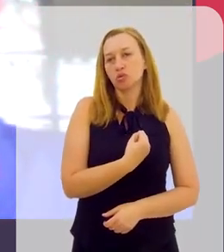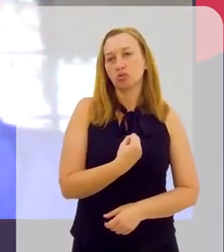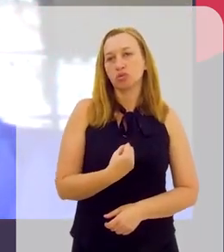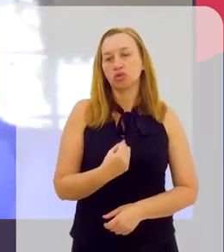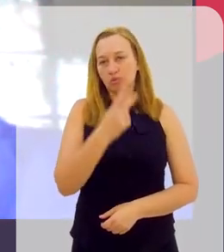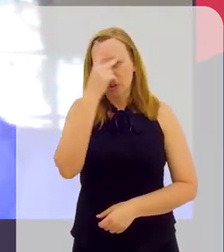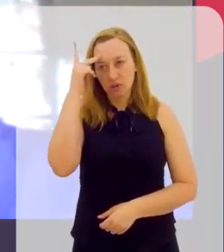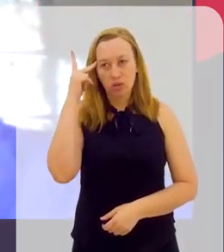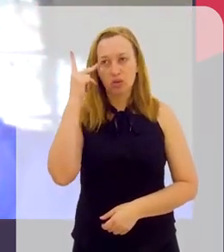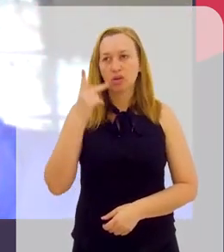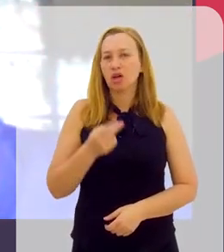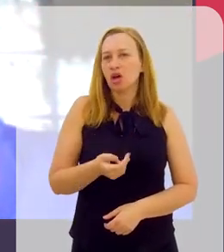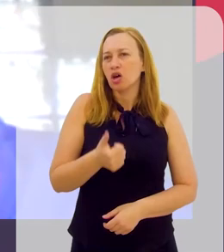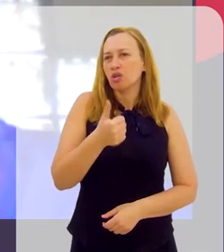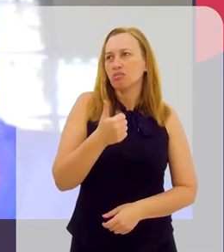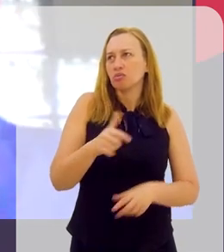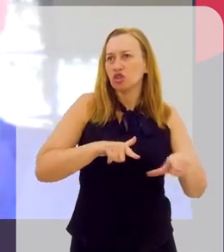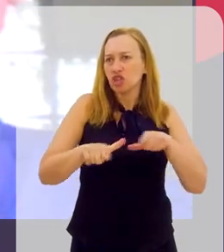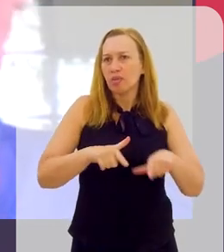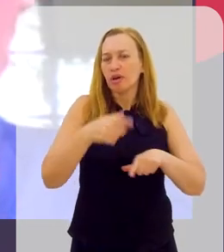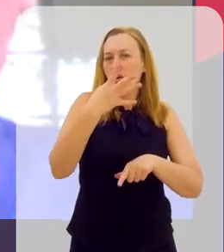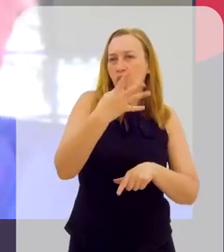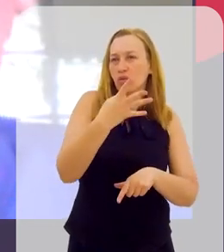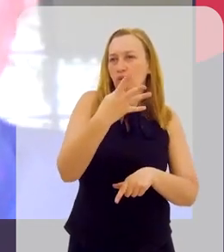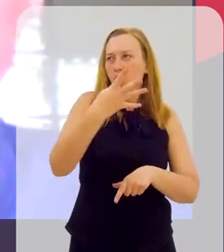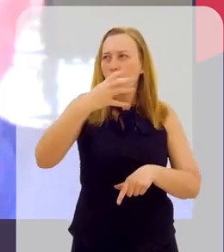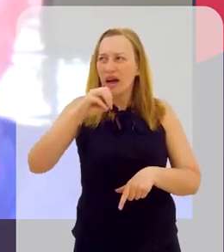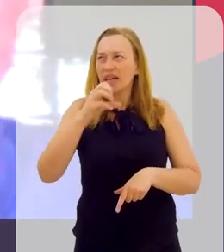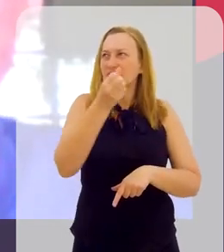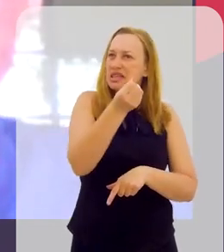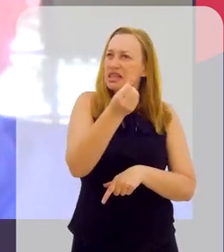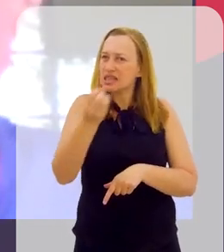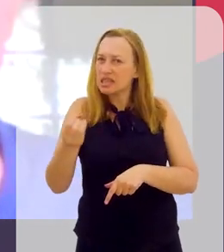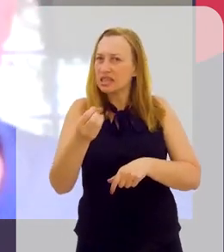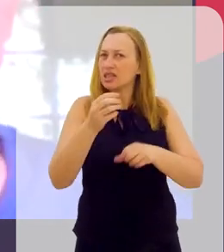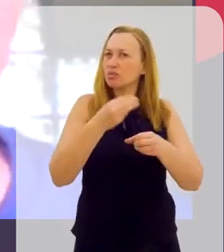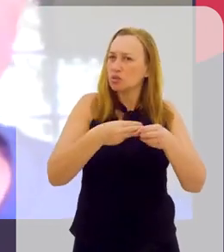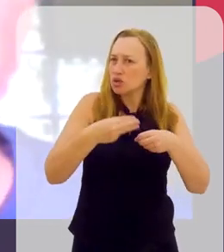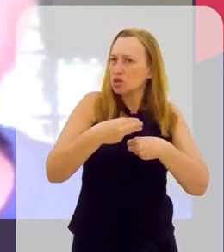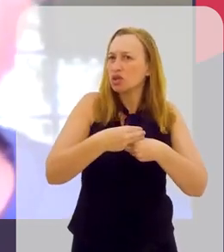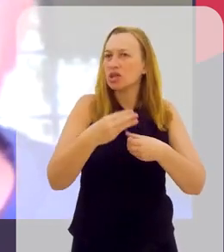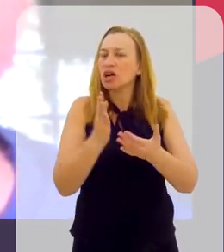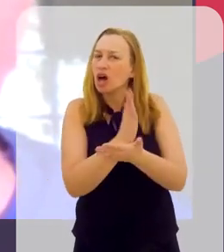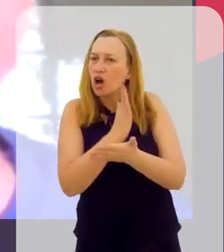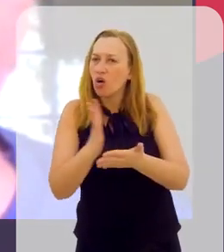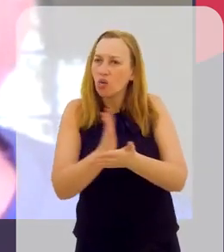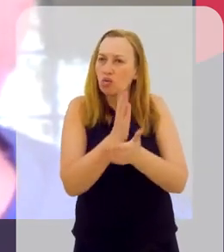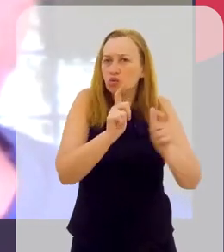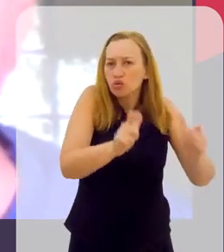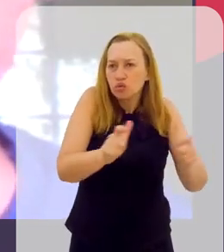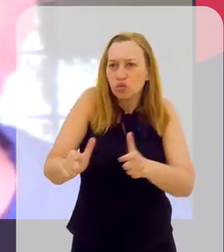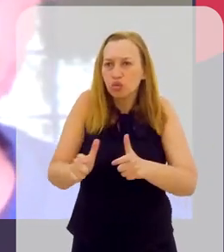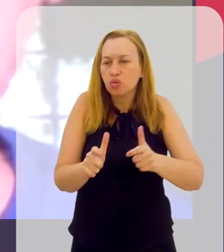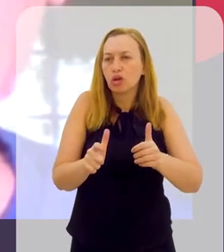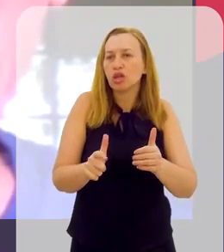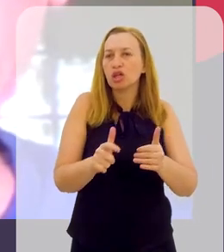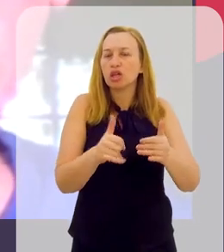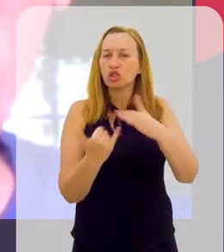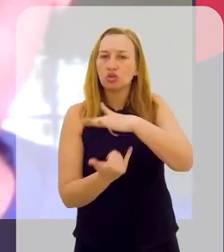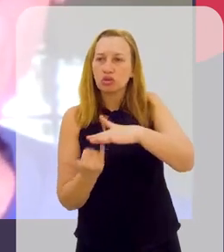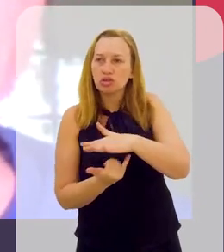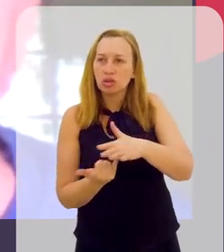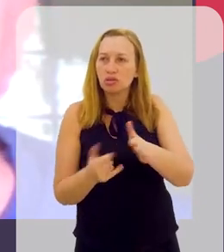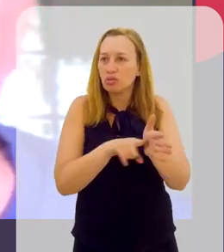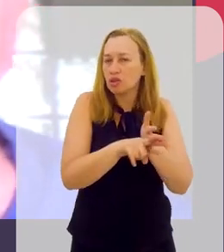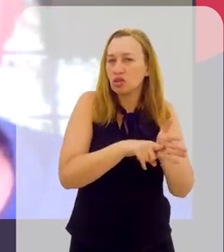Nós trabalhamos com 40 ou 50 municípios. Porque em algumas localidades nós não temos nenhuma instituição de